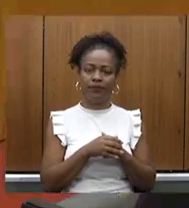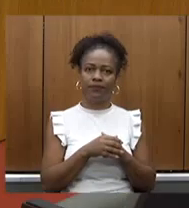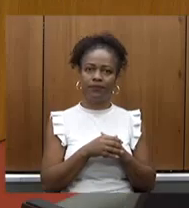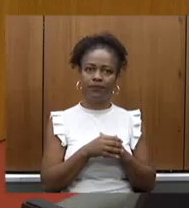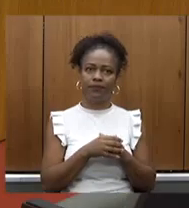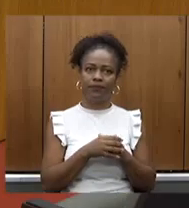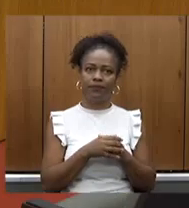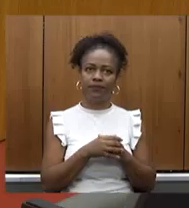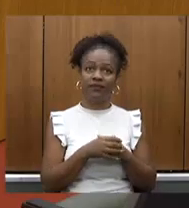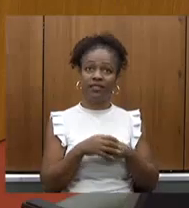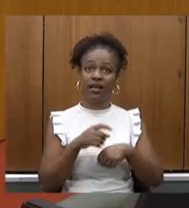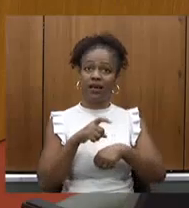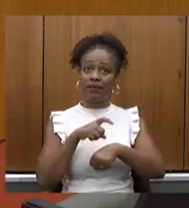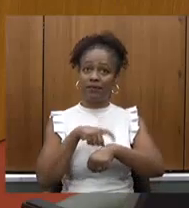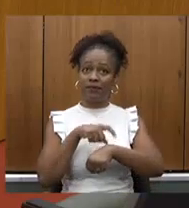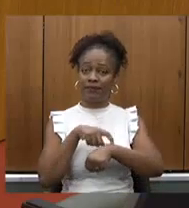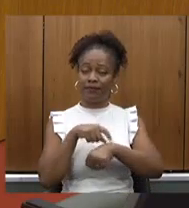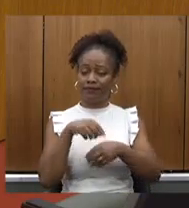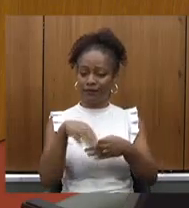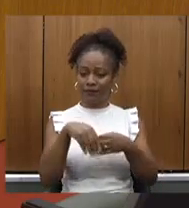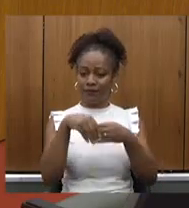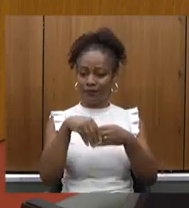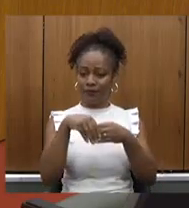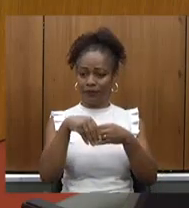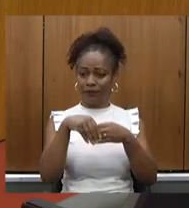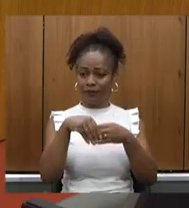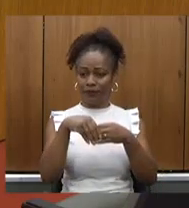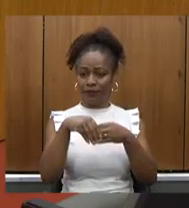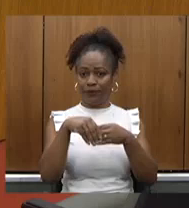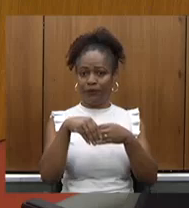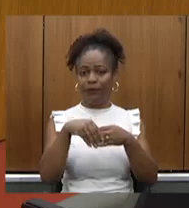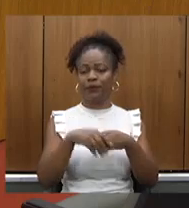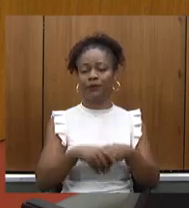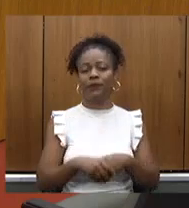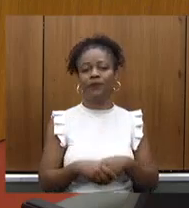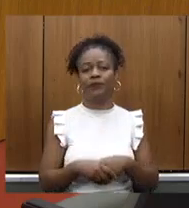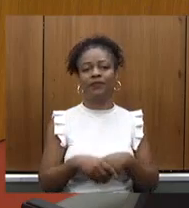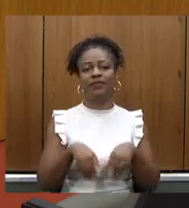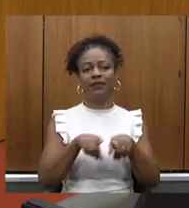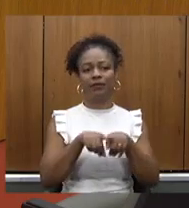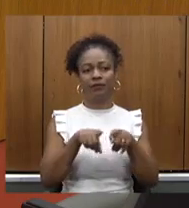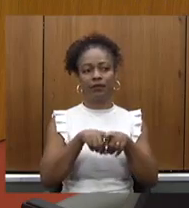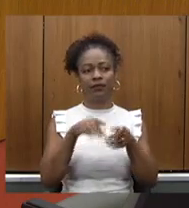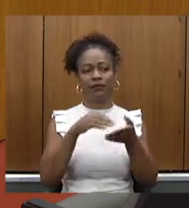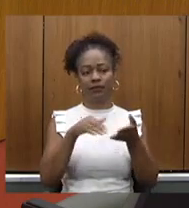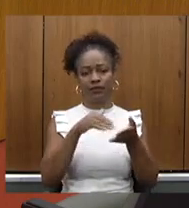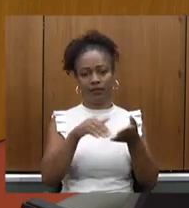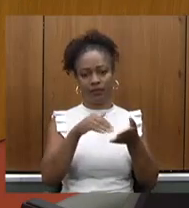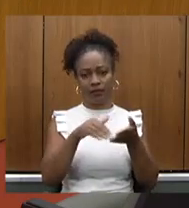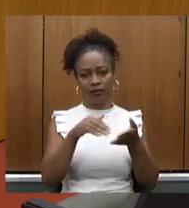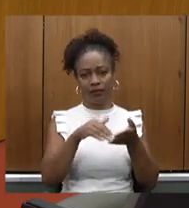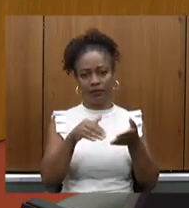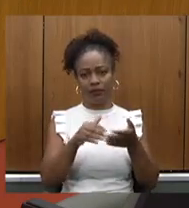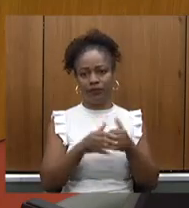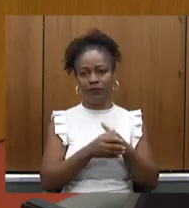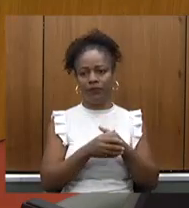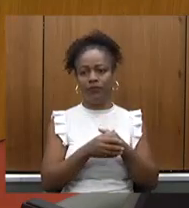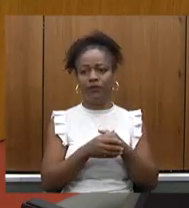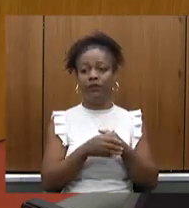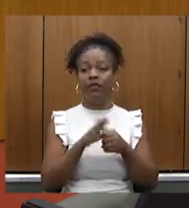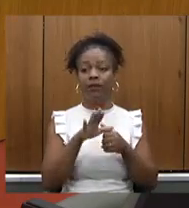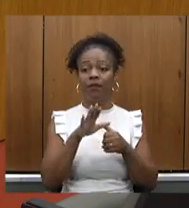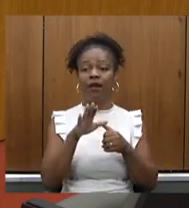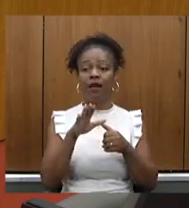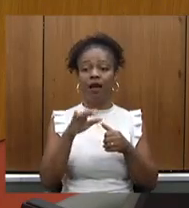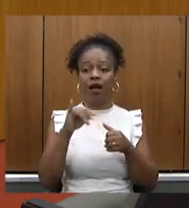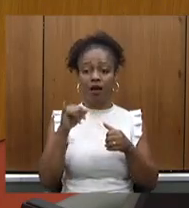nesse momento cumprimento deputado Dalmo posso cumprimentar a palavra do secretário Fábio só aproveitar os dois